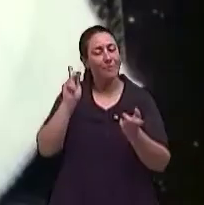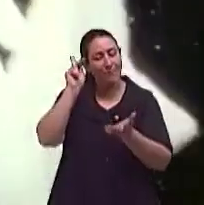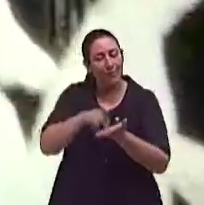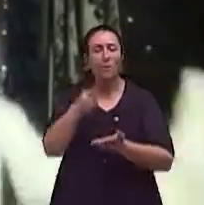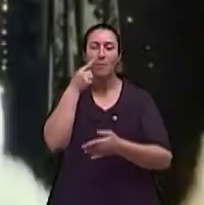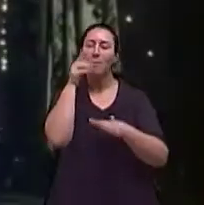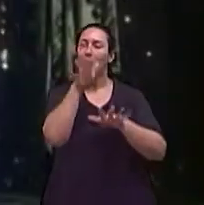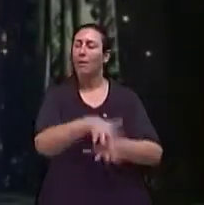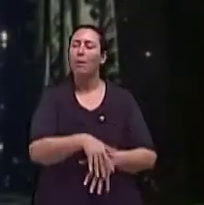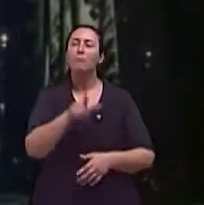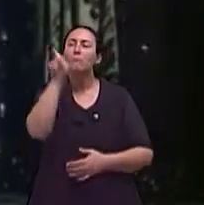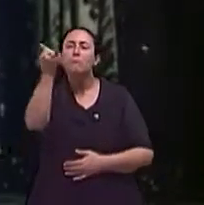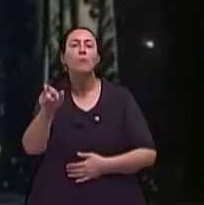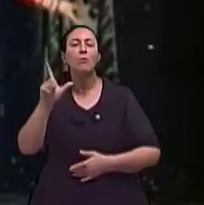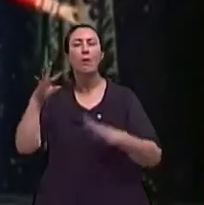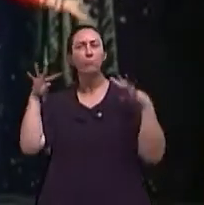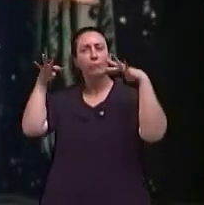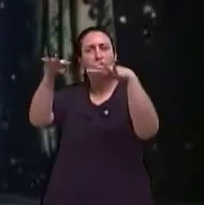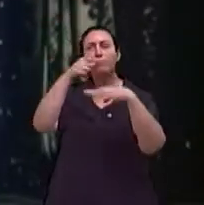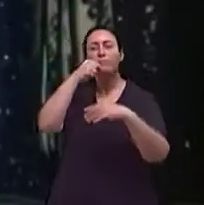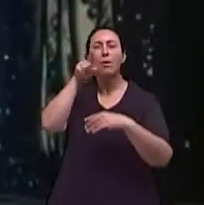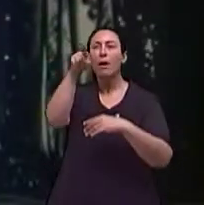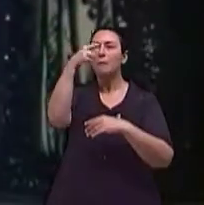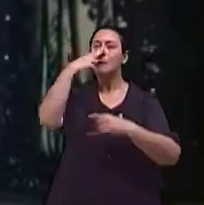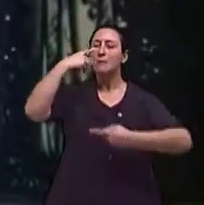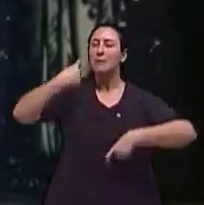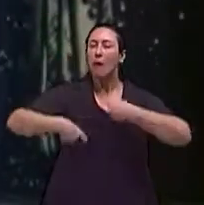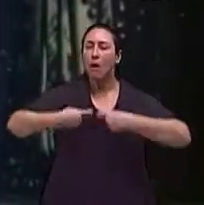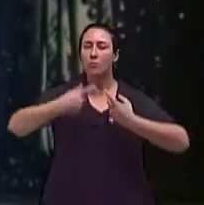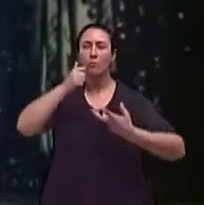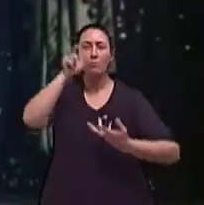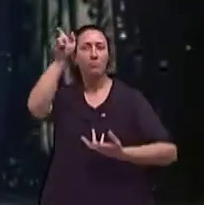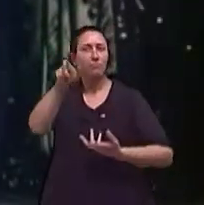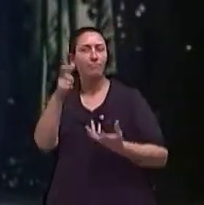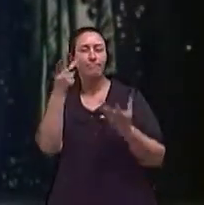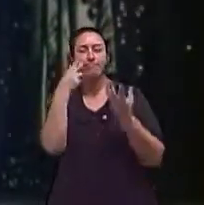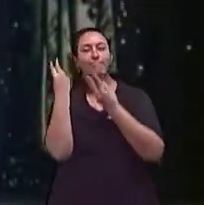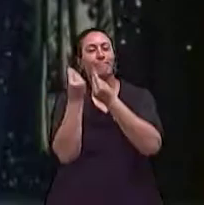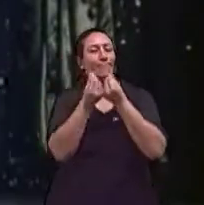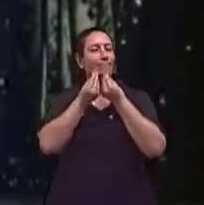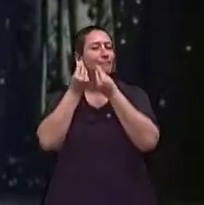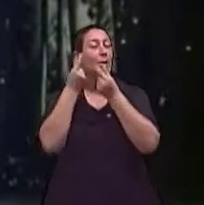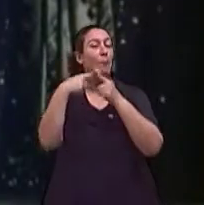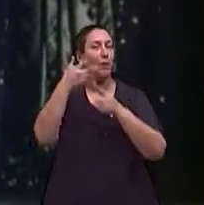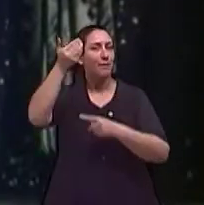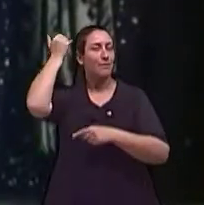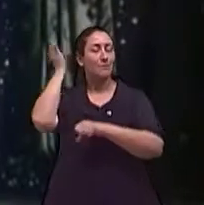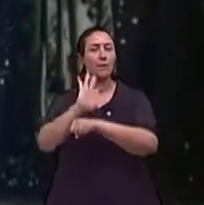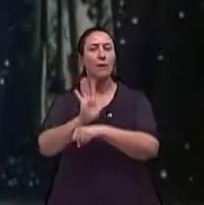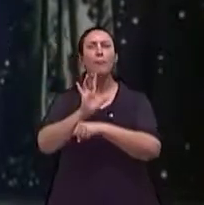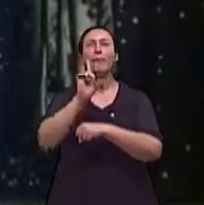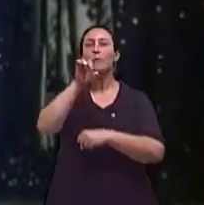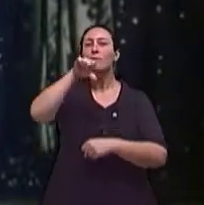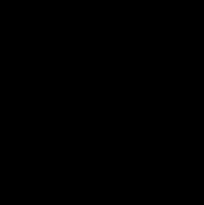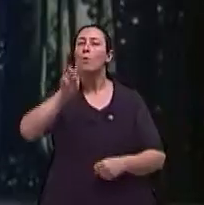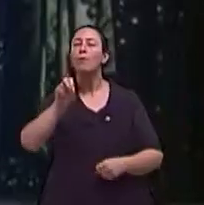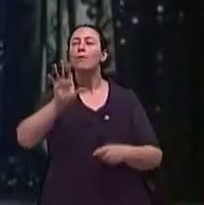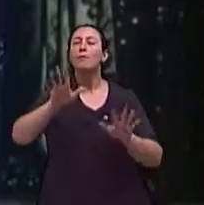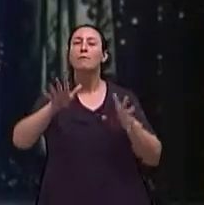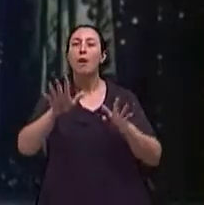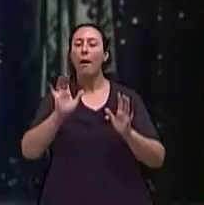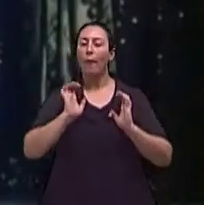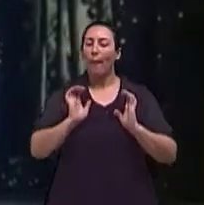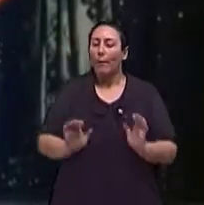representando desejo, representando sexo, representando uma certa malícia que o cinema lá nos anos 50 ainda tinha, mas de uma forma até meio